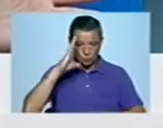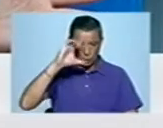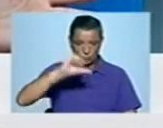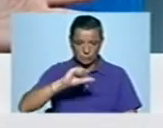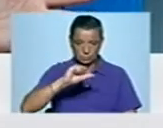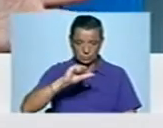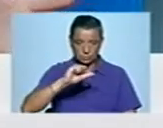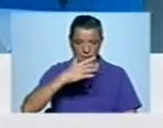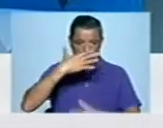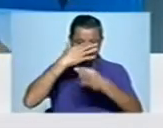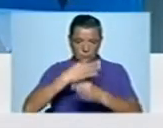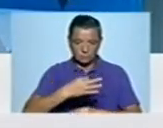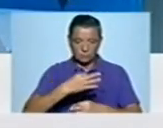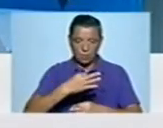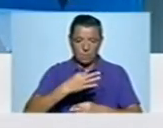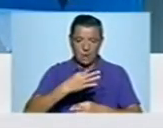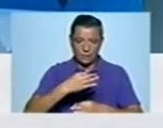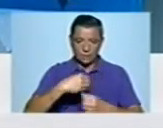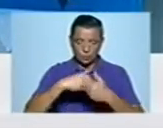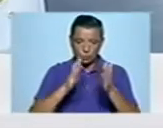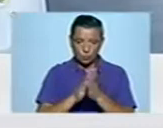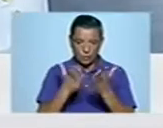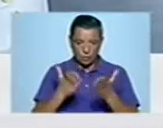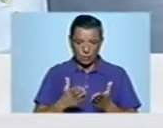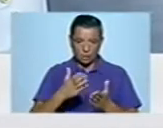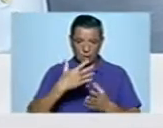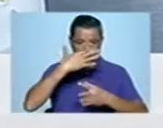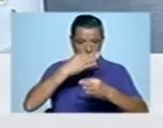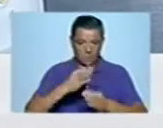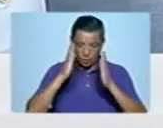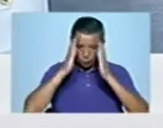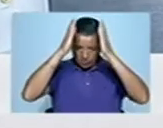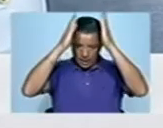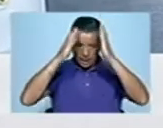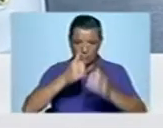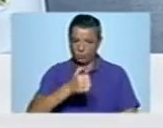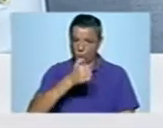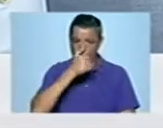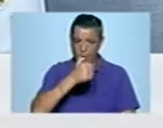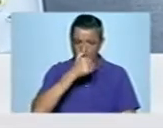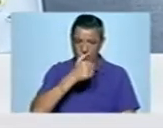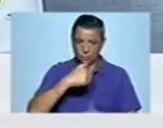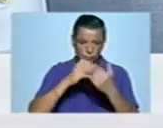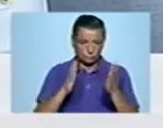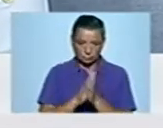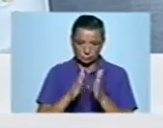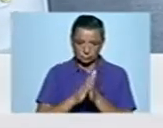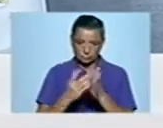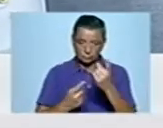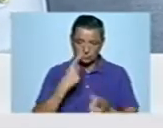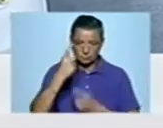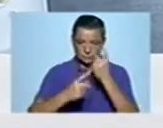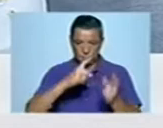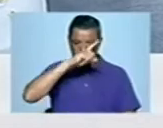que devem estar cheias? exatamente. As unidades hoteleiras, neste momento, estão cheias em tomar. Portanto, foi com alguma dificuldade que